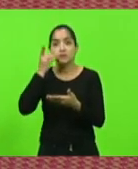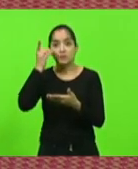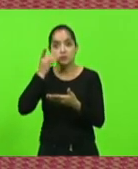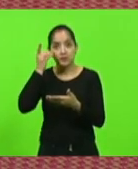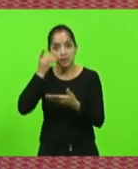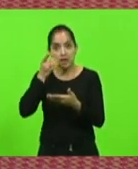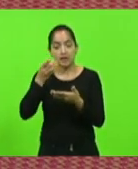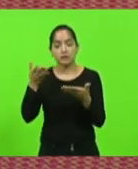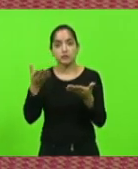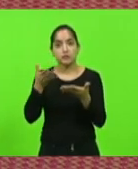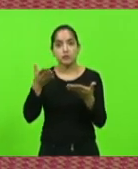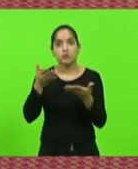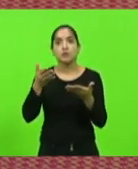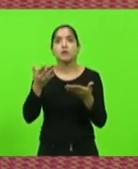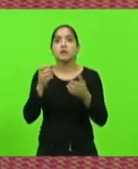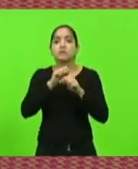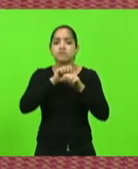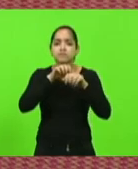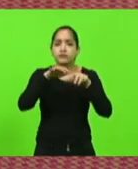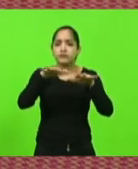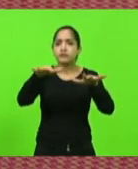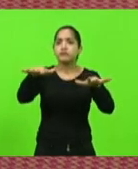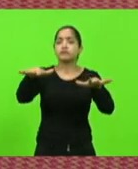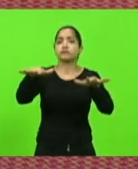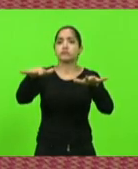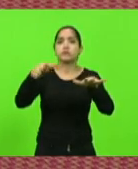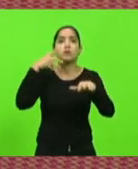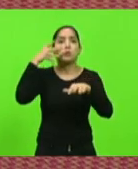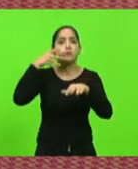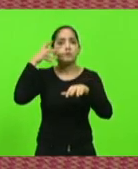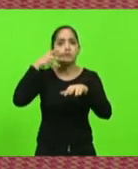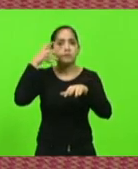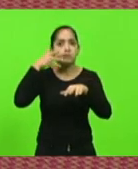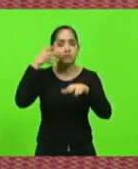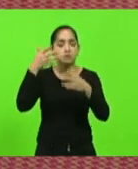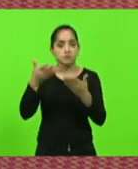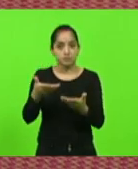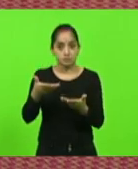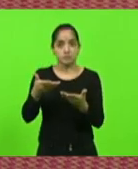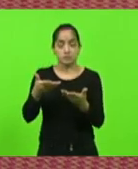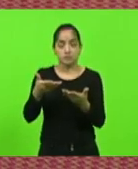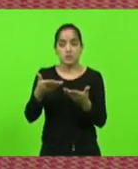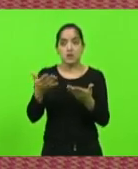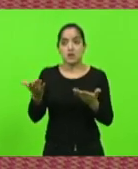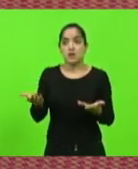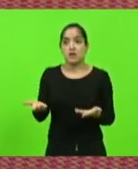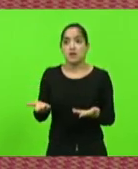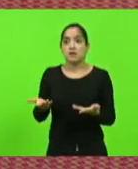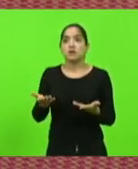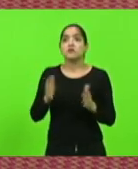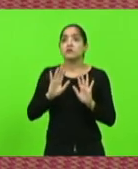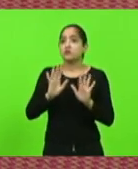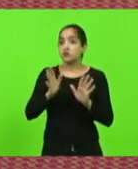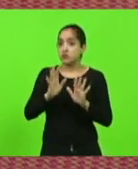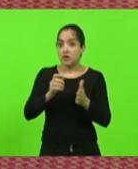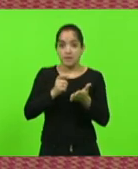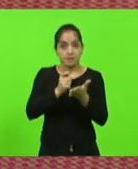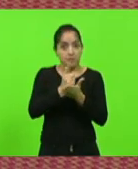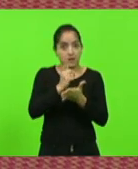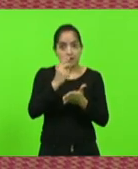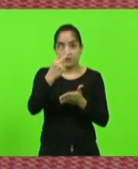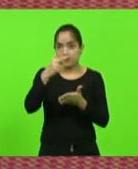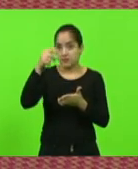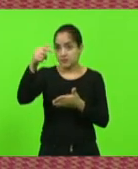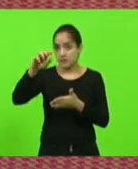voz, ela consiga passar por esse vidro, que ela consiga sair aqui para fora, afinal de contas, já estão pagos 27 milhões de